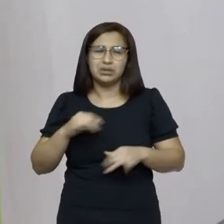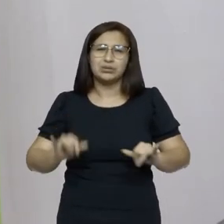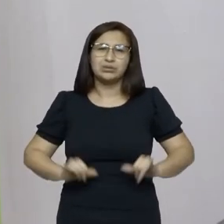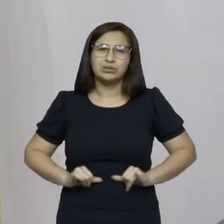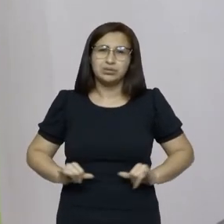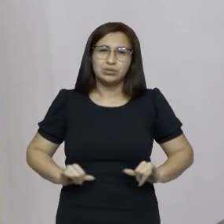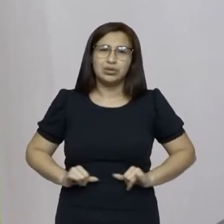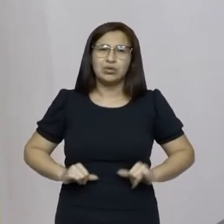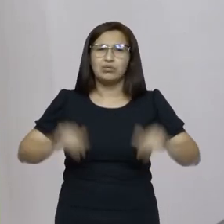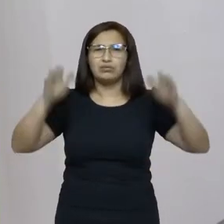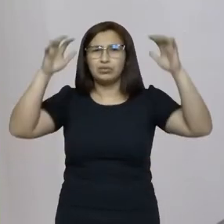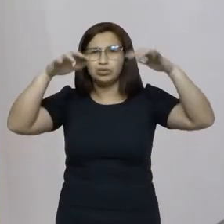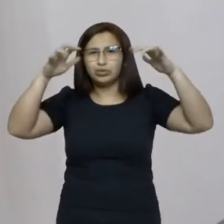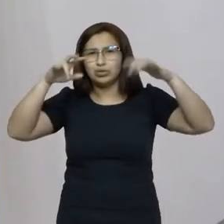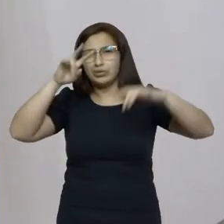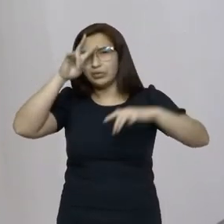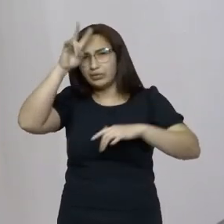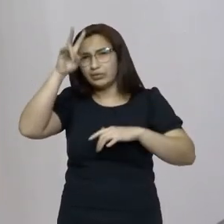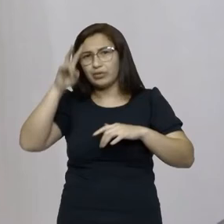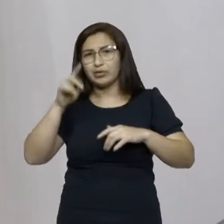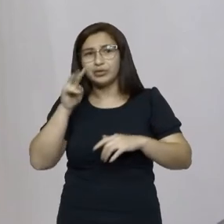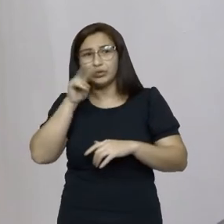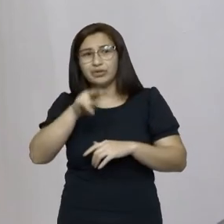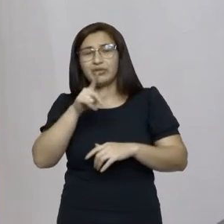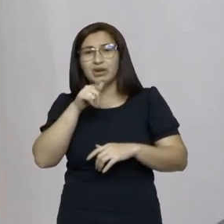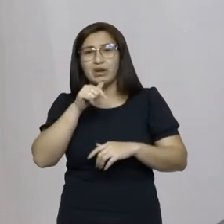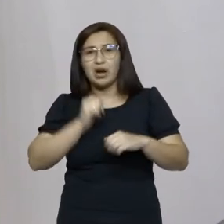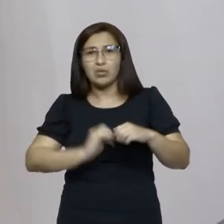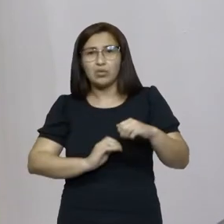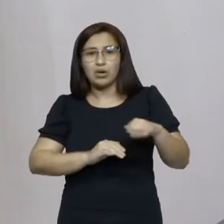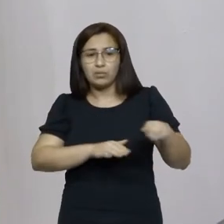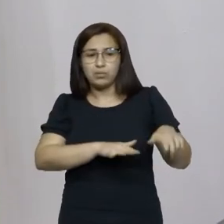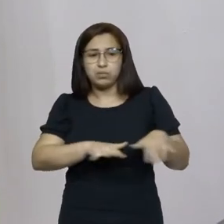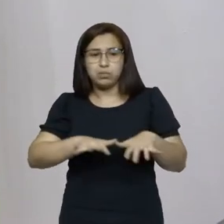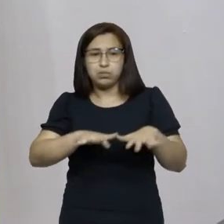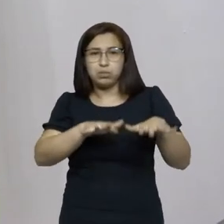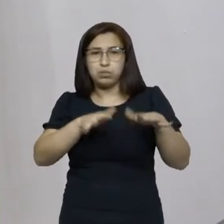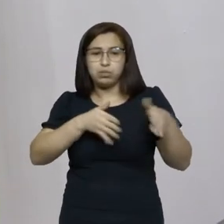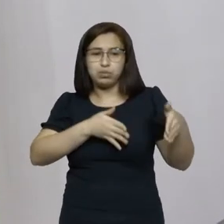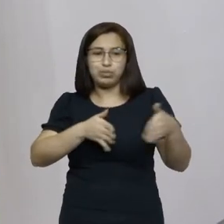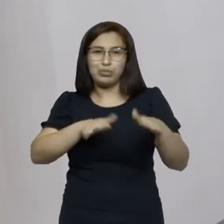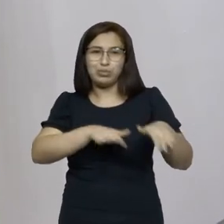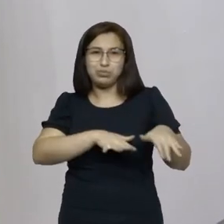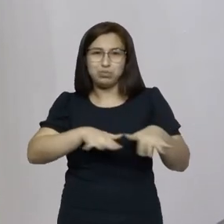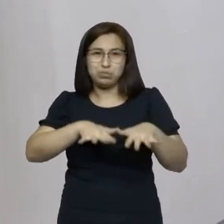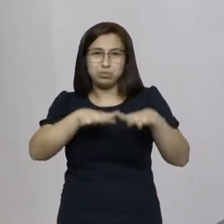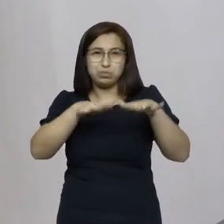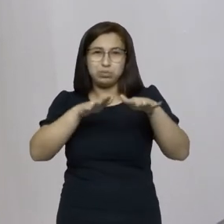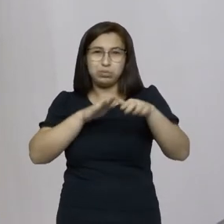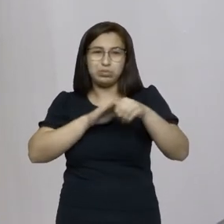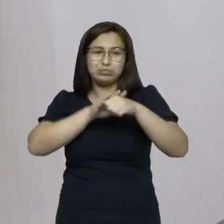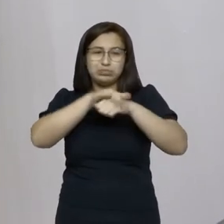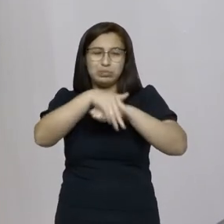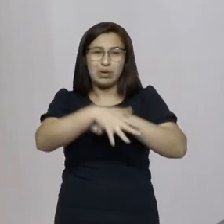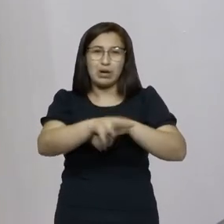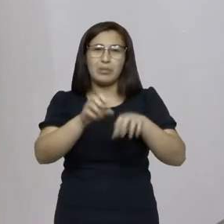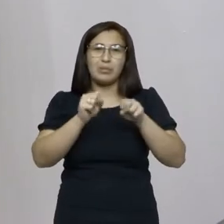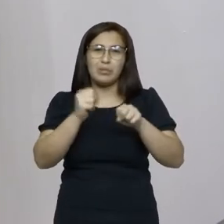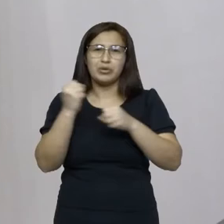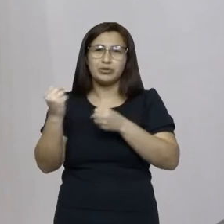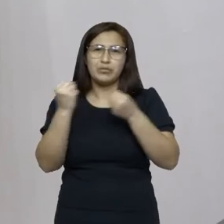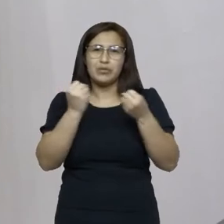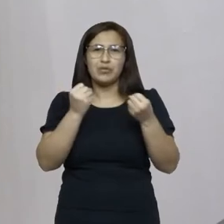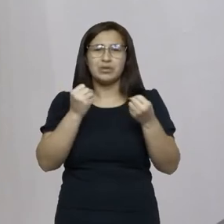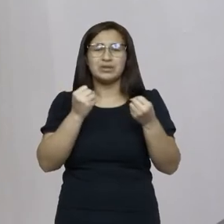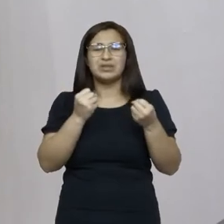chove e quando vê subir a margem do rio e que talvez com a força com a contenção